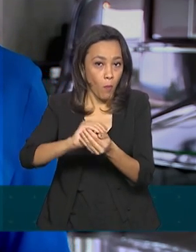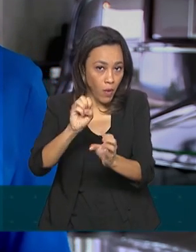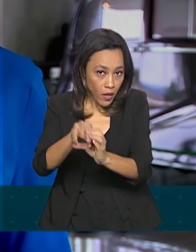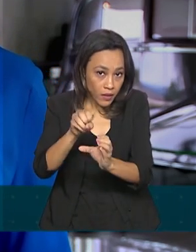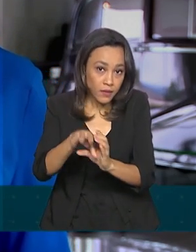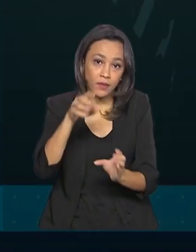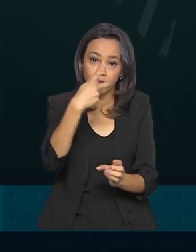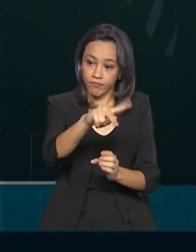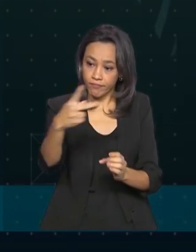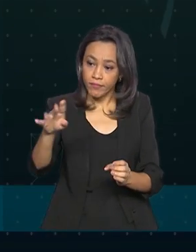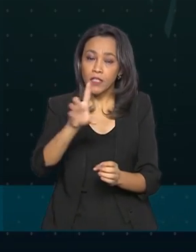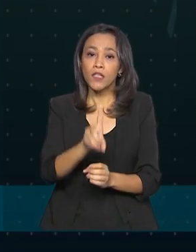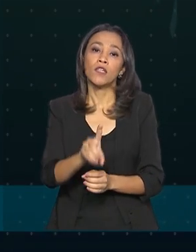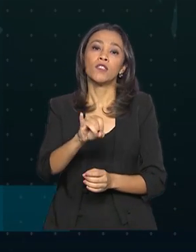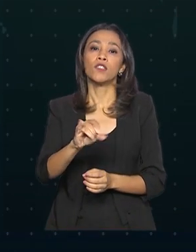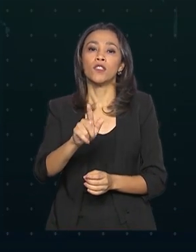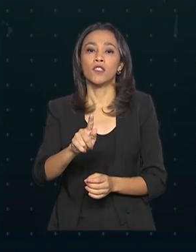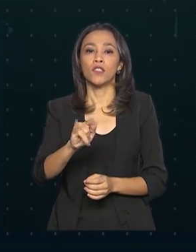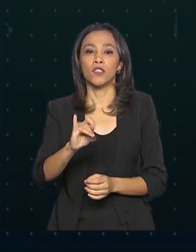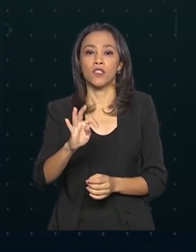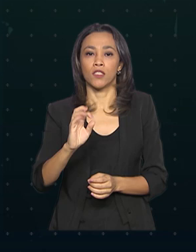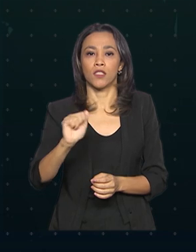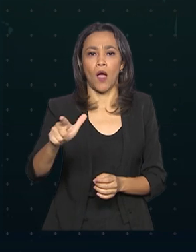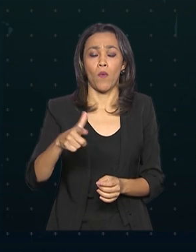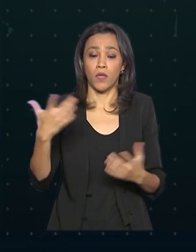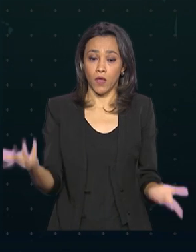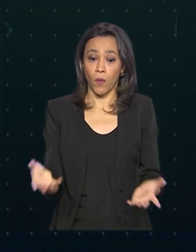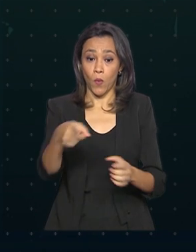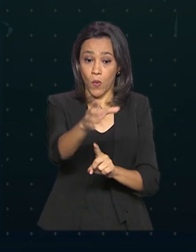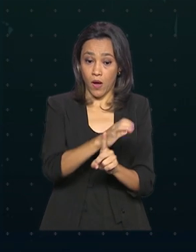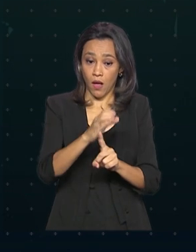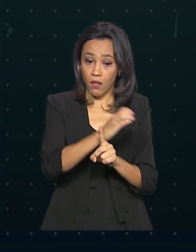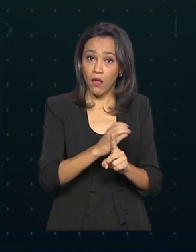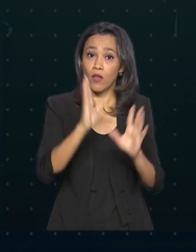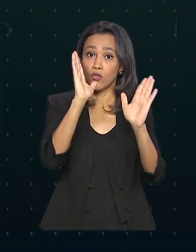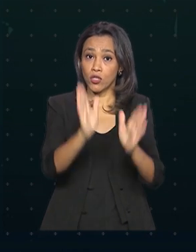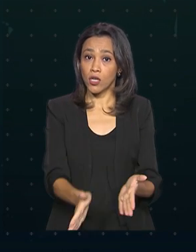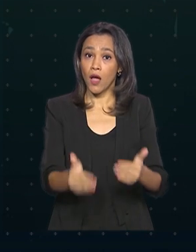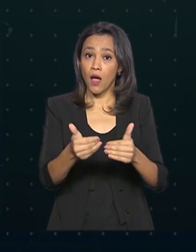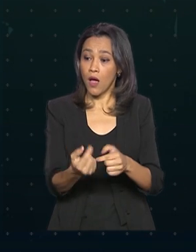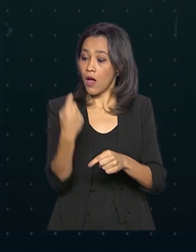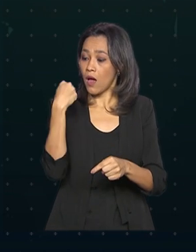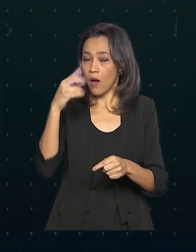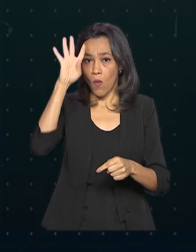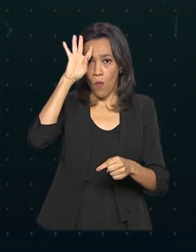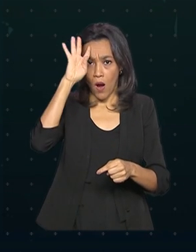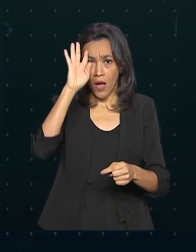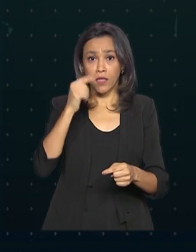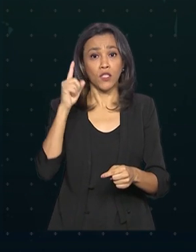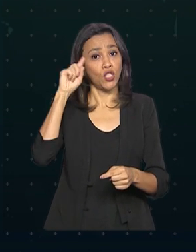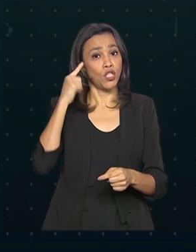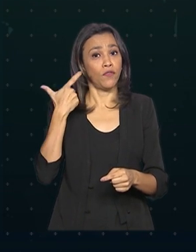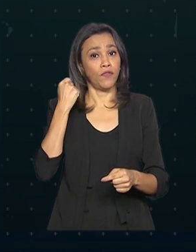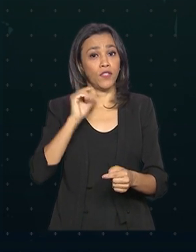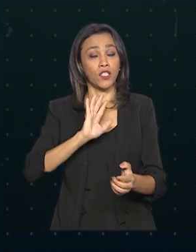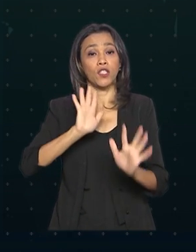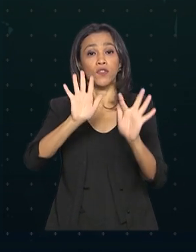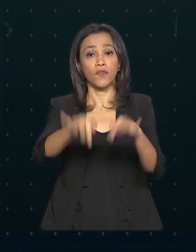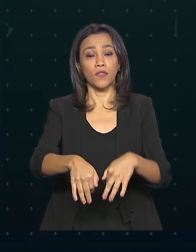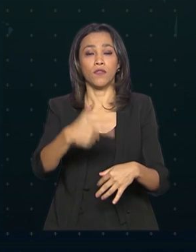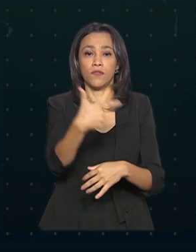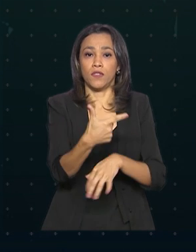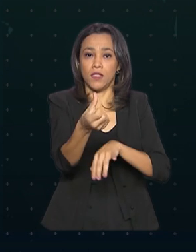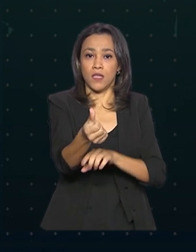beneficiários. Para eles, o cronograma começou nesta quarta, dia 20, e termina em 26 de